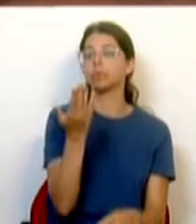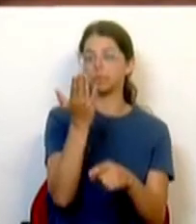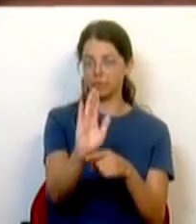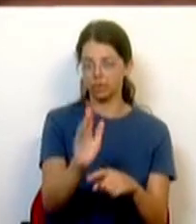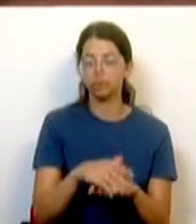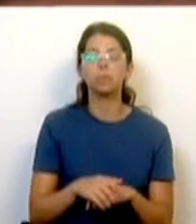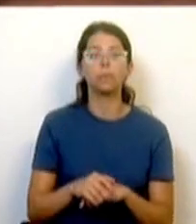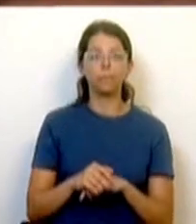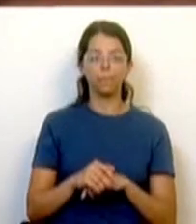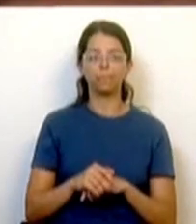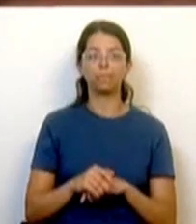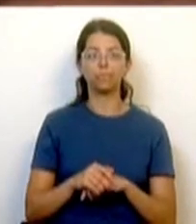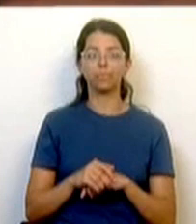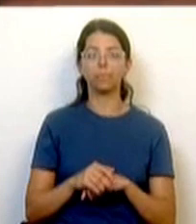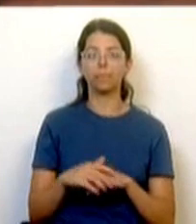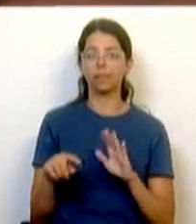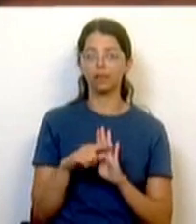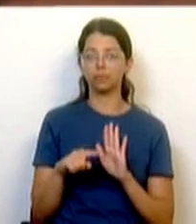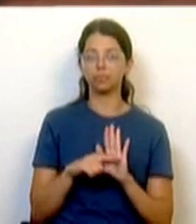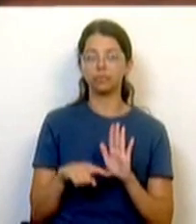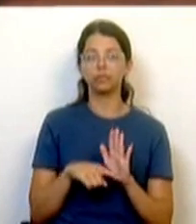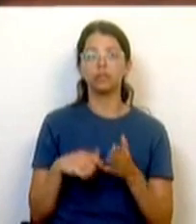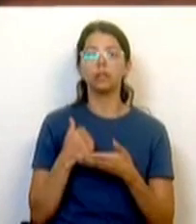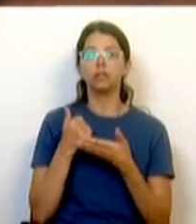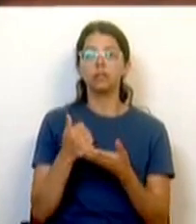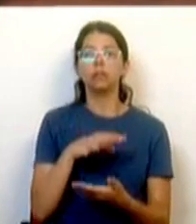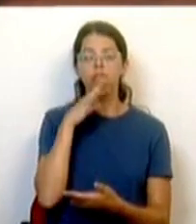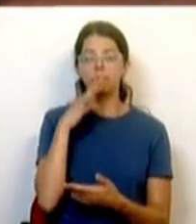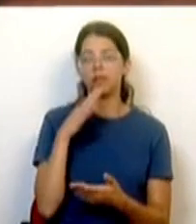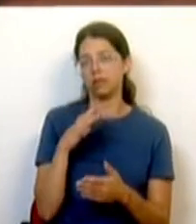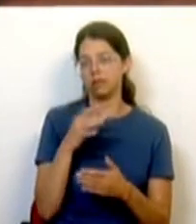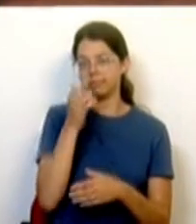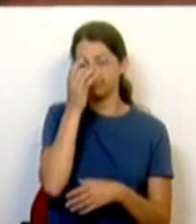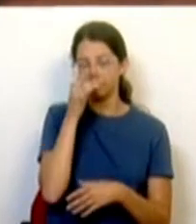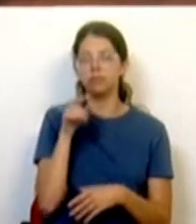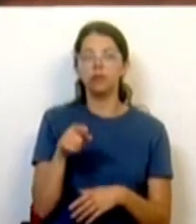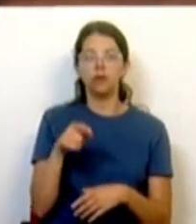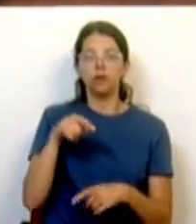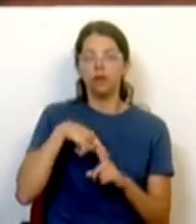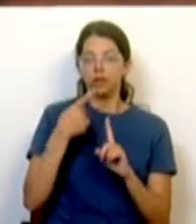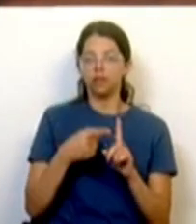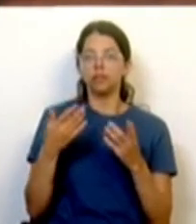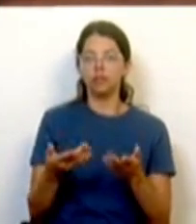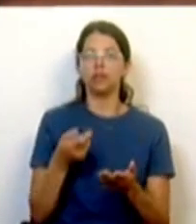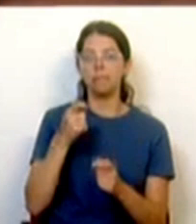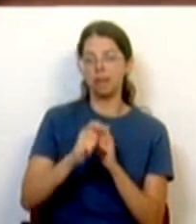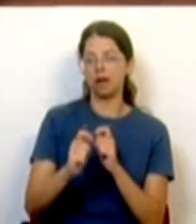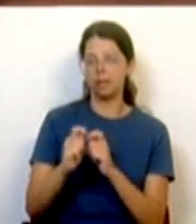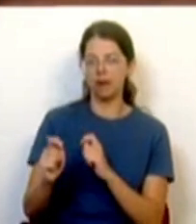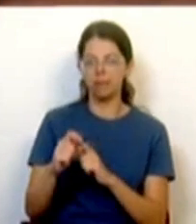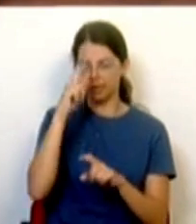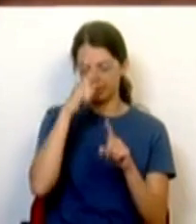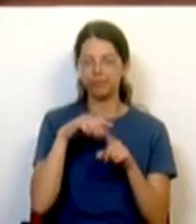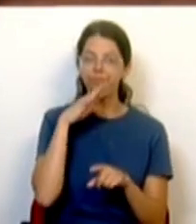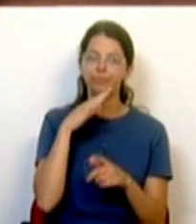concreto das medidas de apoio às famílias vulneráveis este ano que estão a ser pagas para apoiar as famílias e